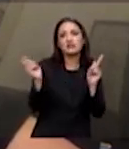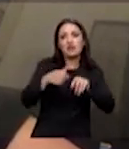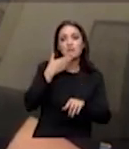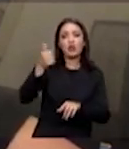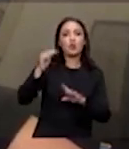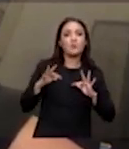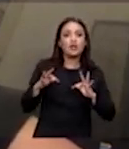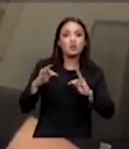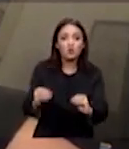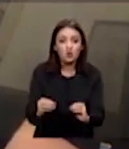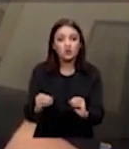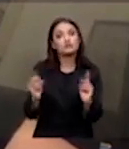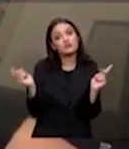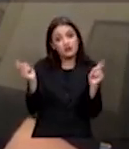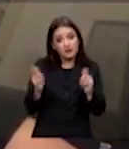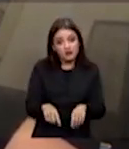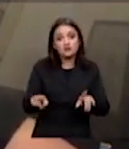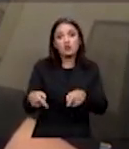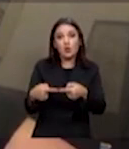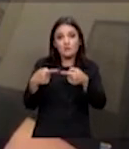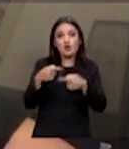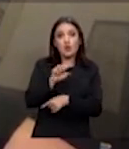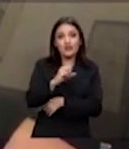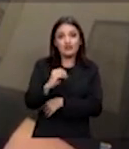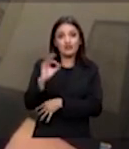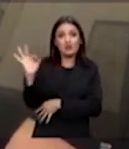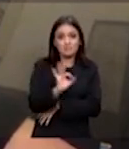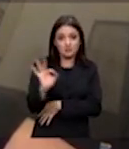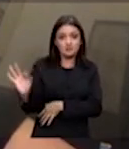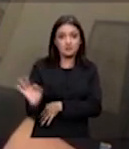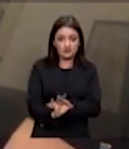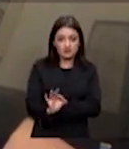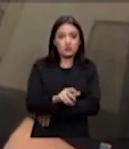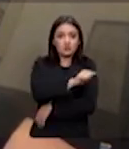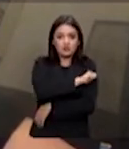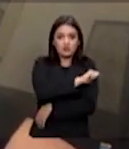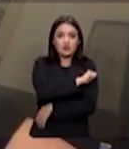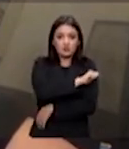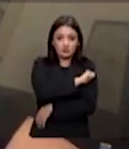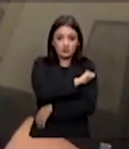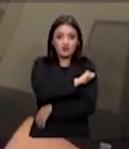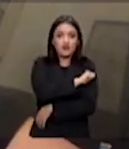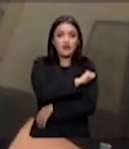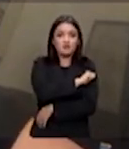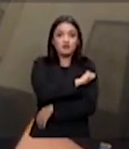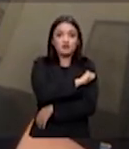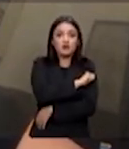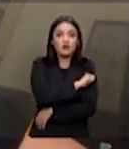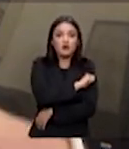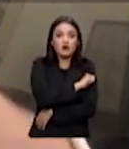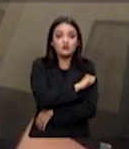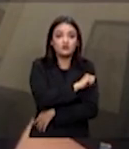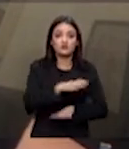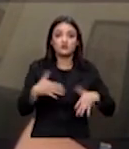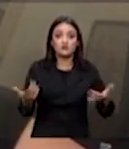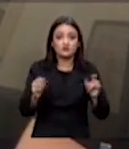respondem que é capaz de responder para 80% das necessidades dos estudantes no público alvo e aí quando esse ensino